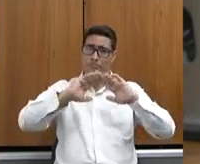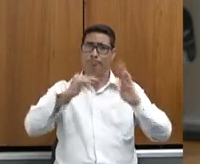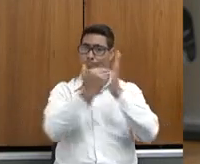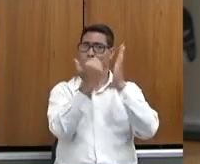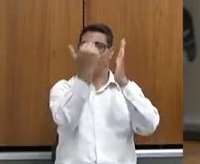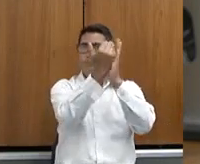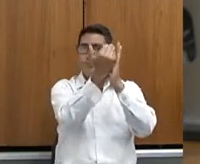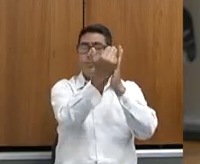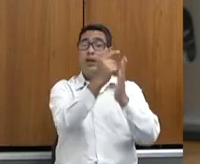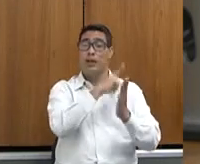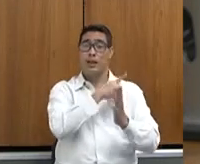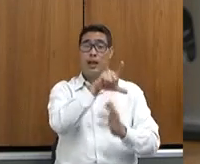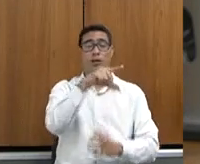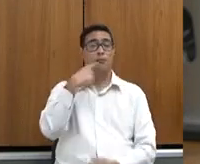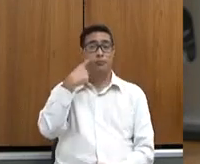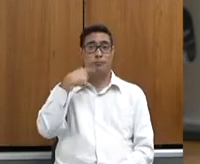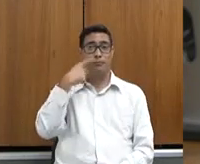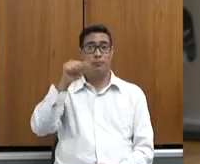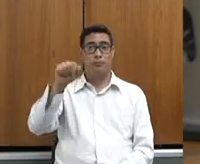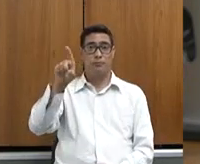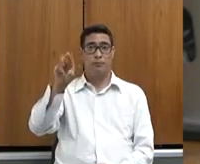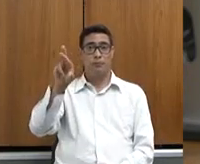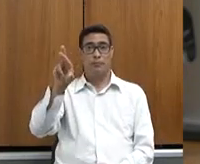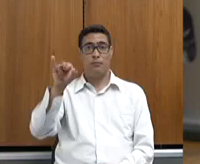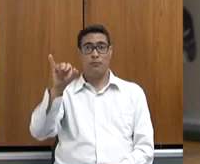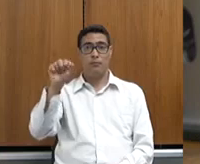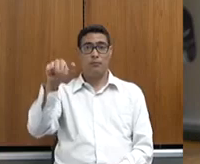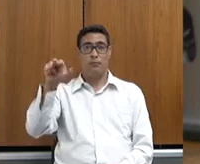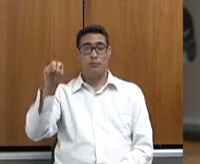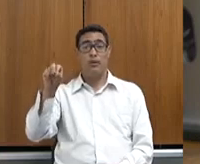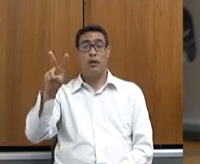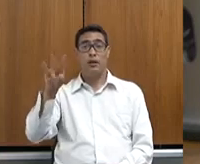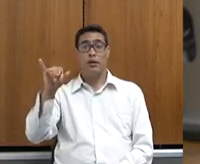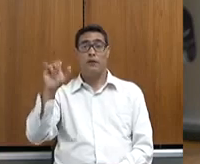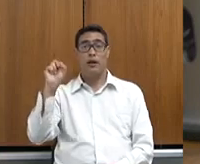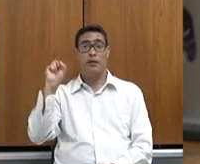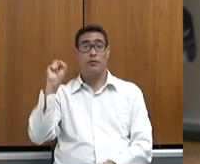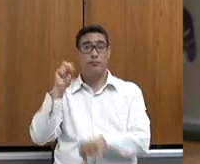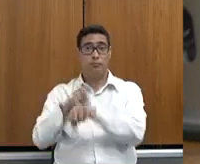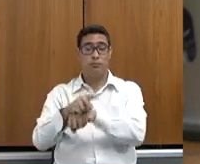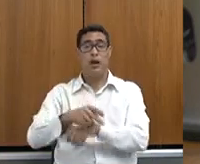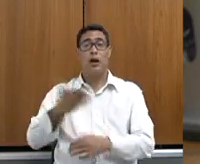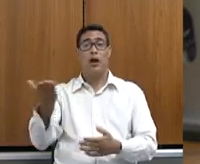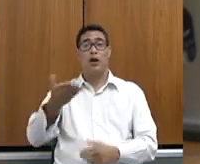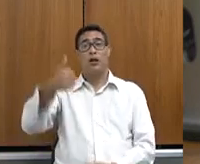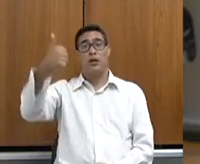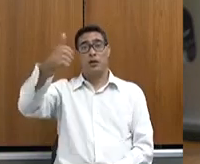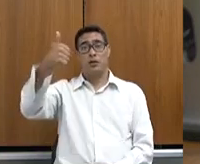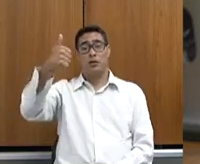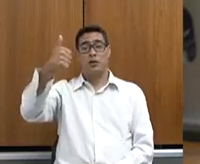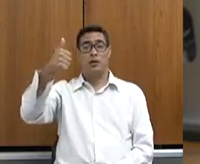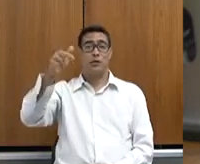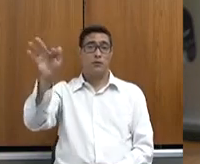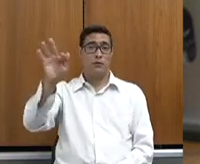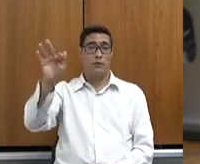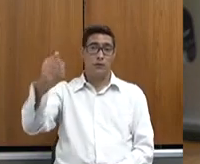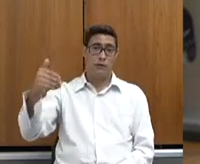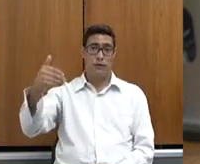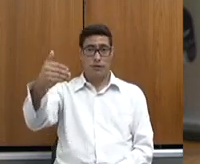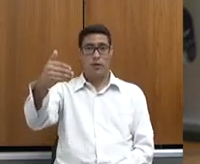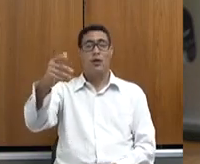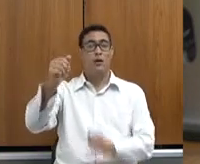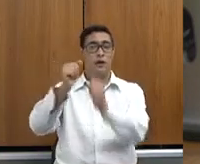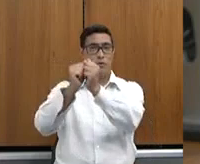deputado Adriano, que vai assumir agora, em 1º de fevereiro, a de Rio Casca, que vai ser mais um, coronel Henrique, vai